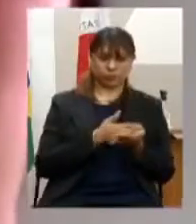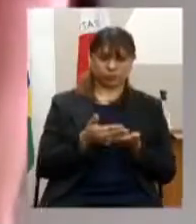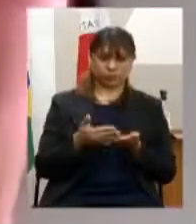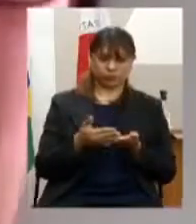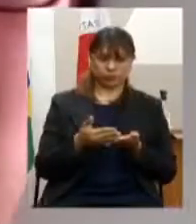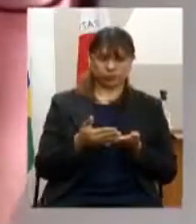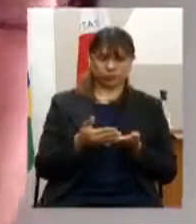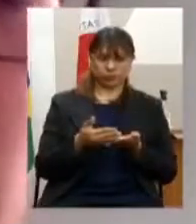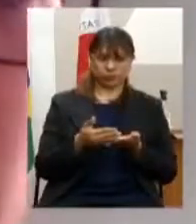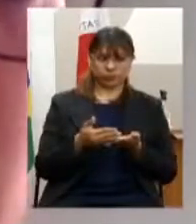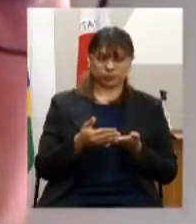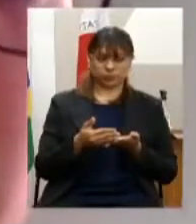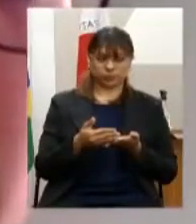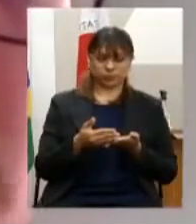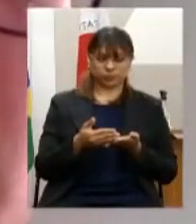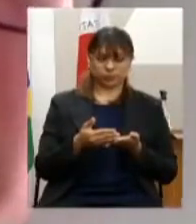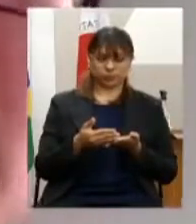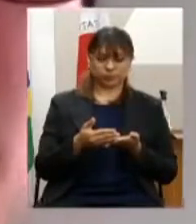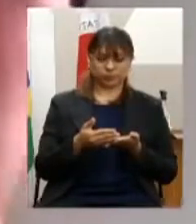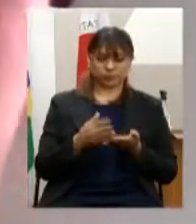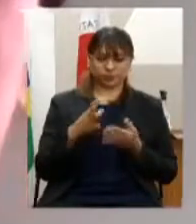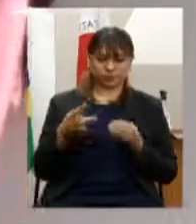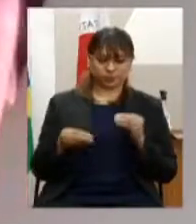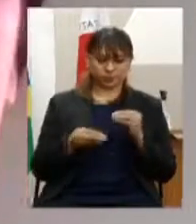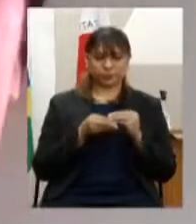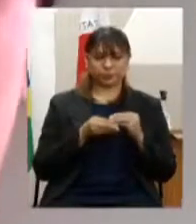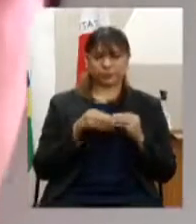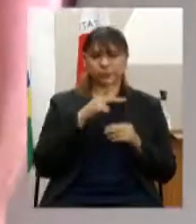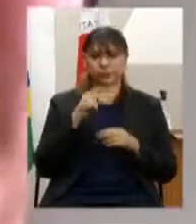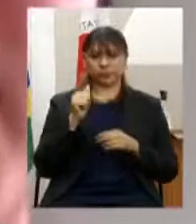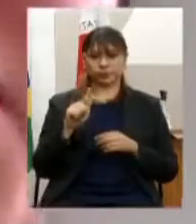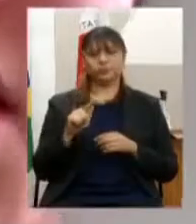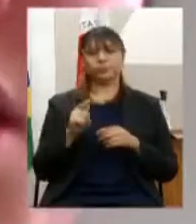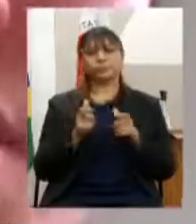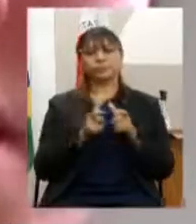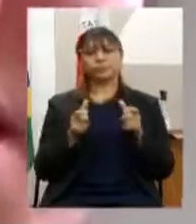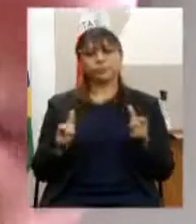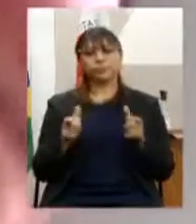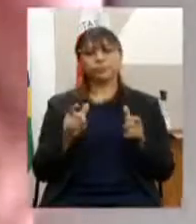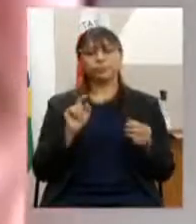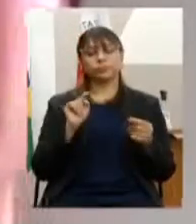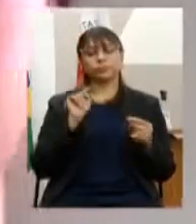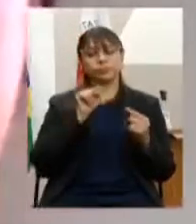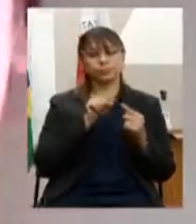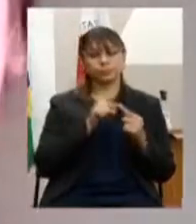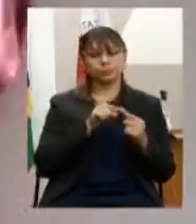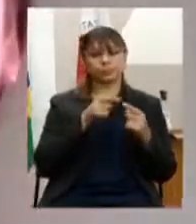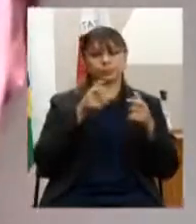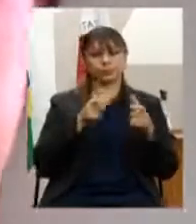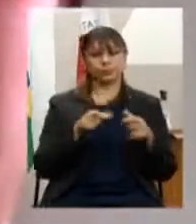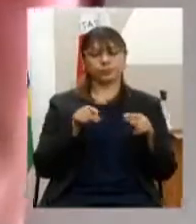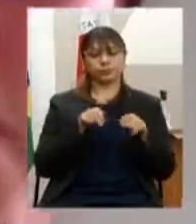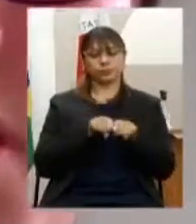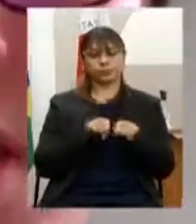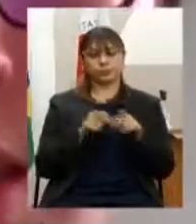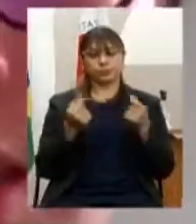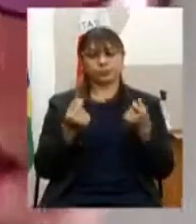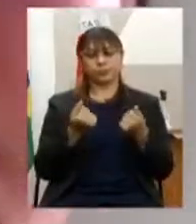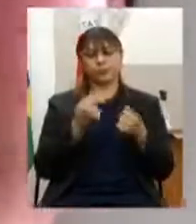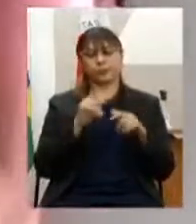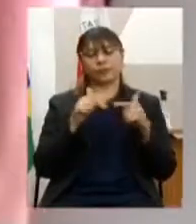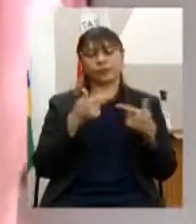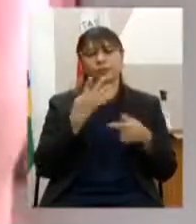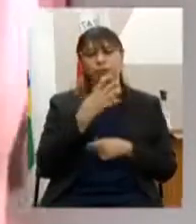as com as remendas ao PPAG ampliar as metas físicas e financeiras da ação 4015